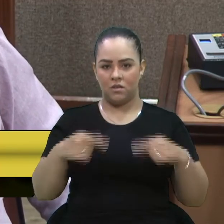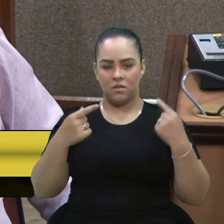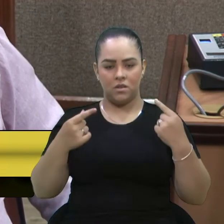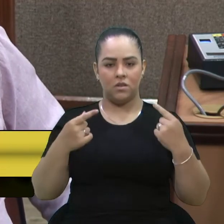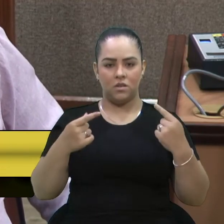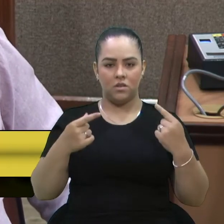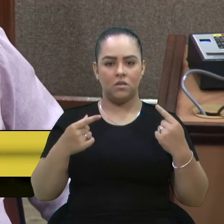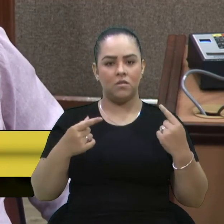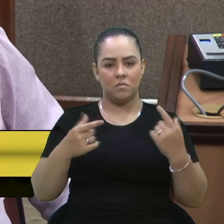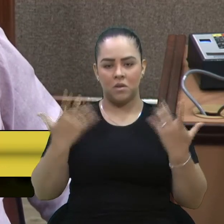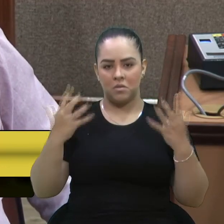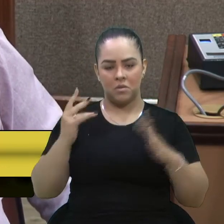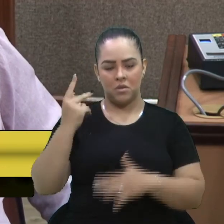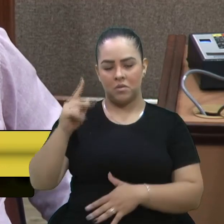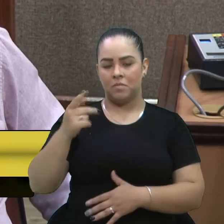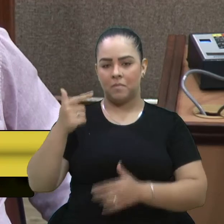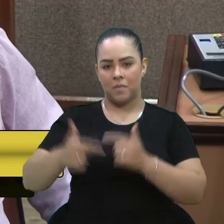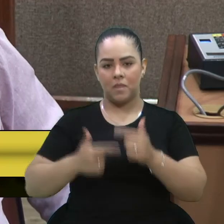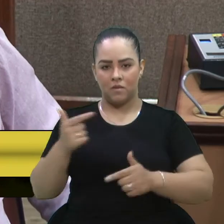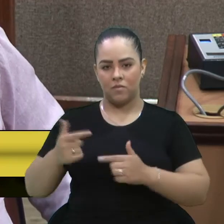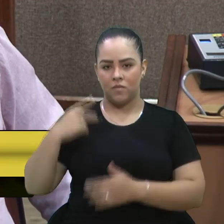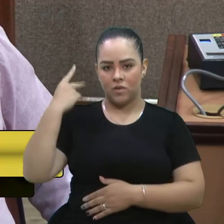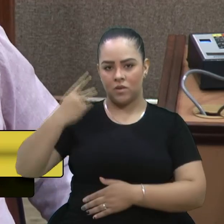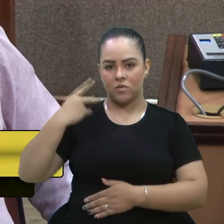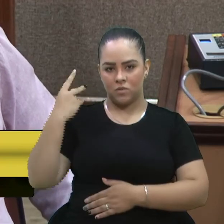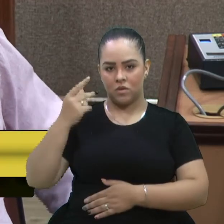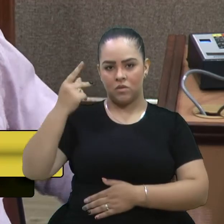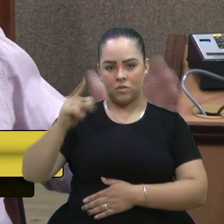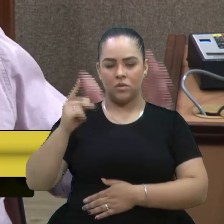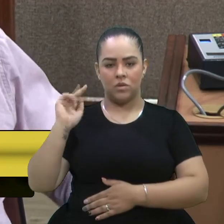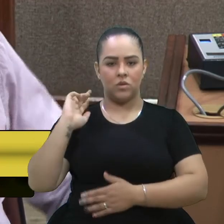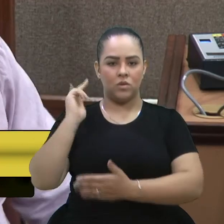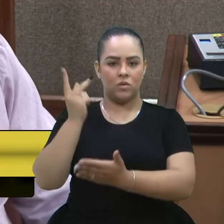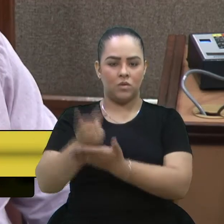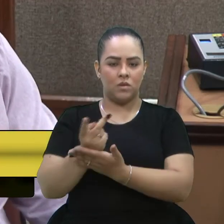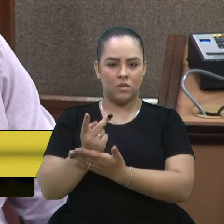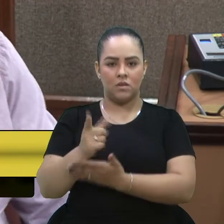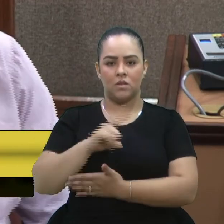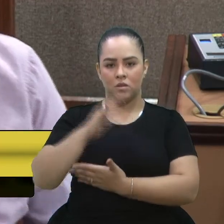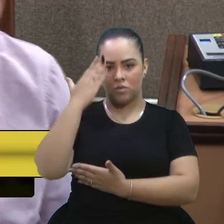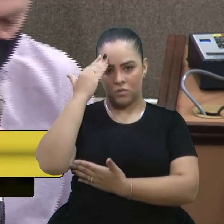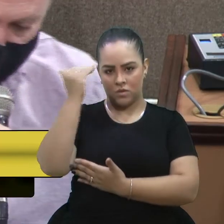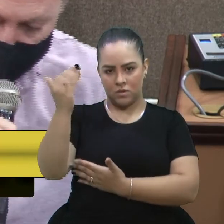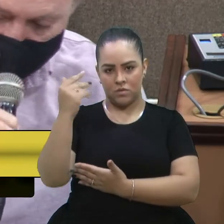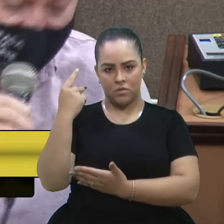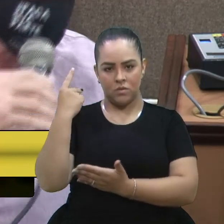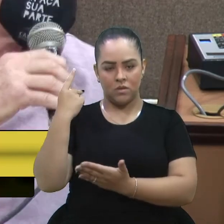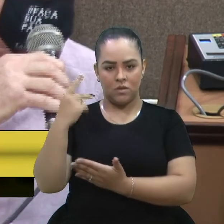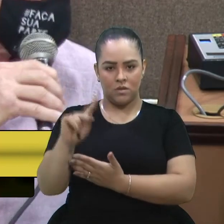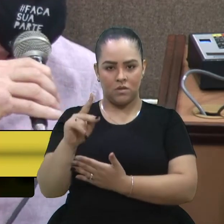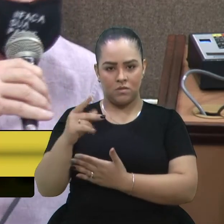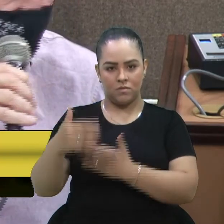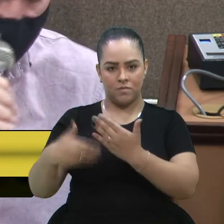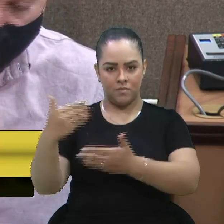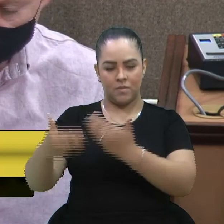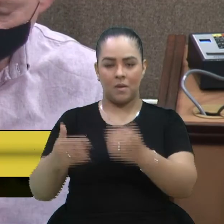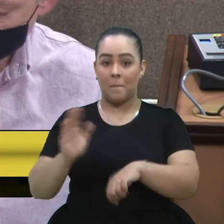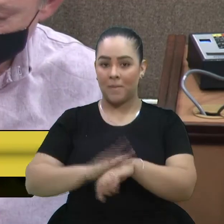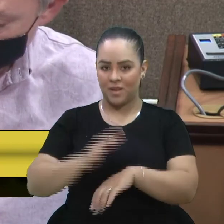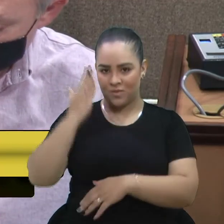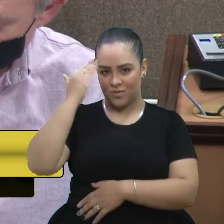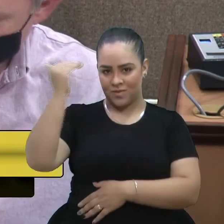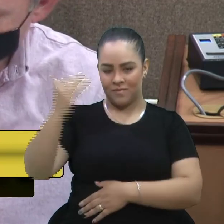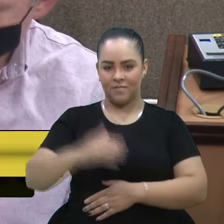pelo teu trabalho como vereadora, parabéns pela tua história, e que tenha sucesso na tua caminhada. Mais sucesso na tua caminhada.